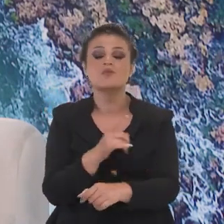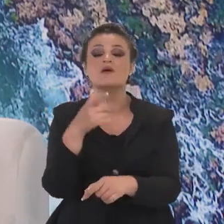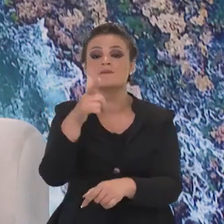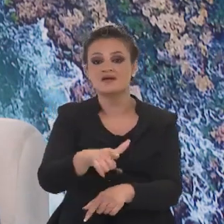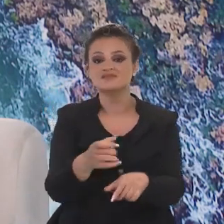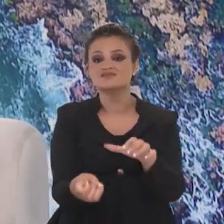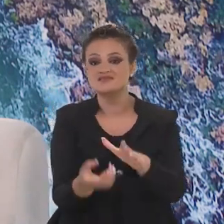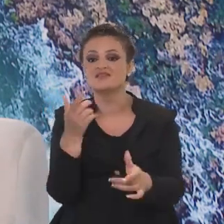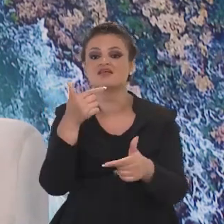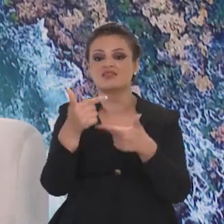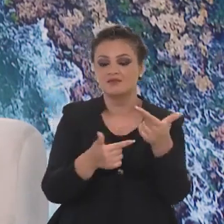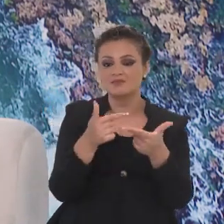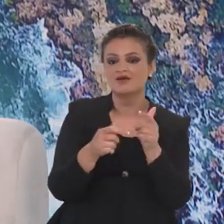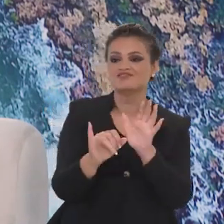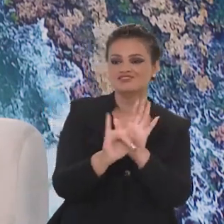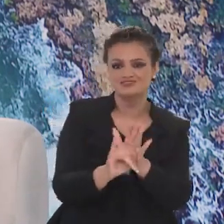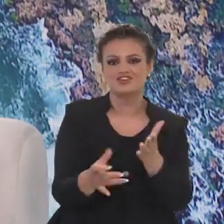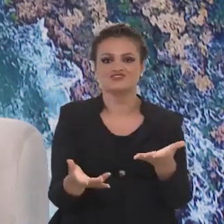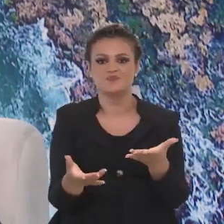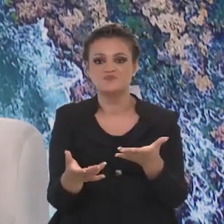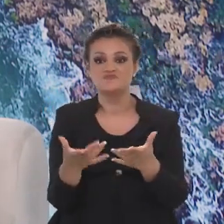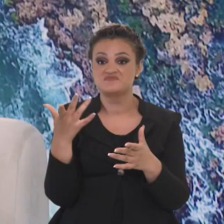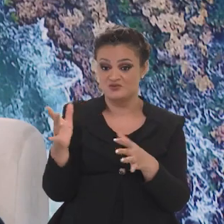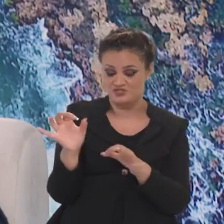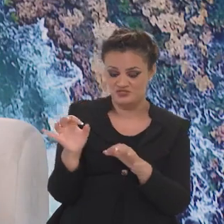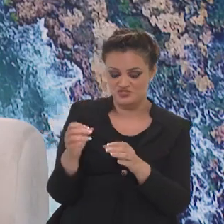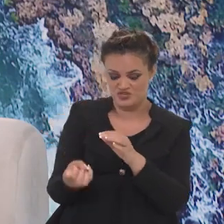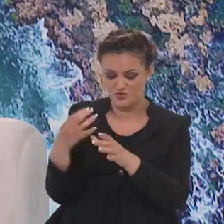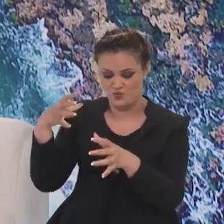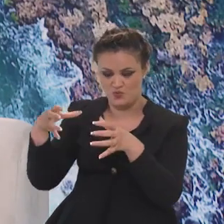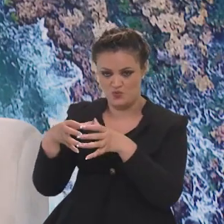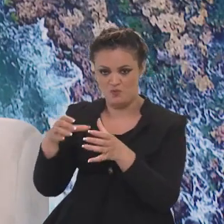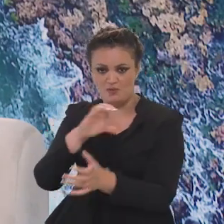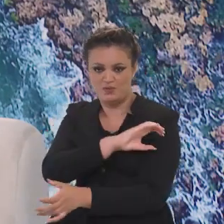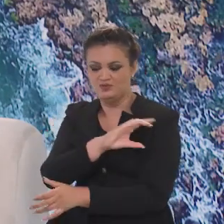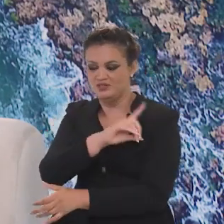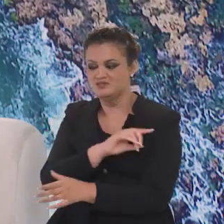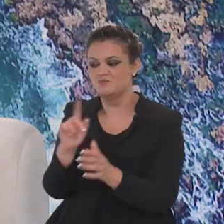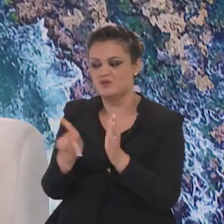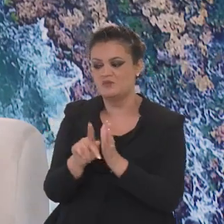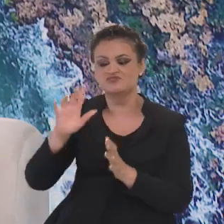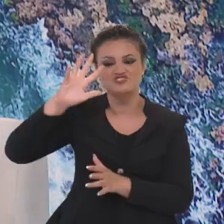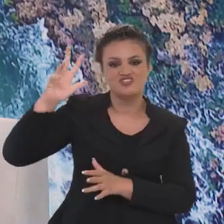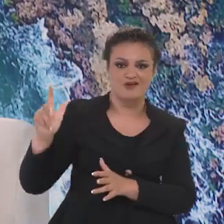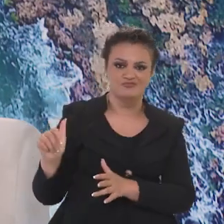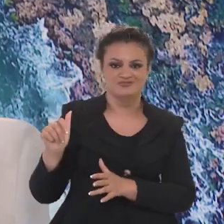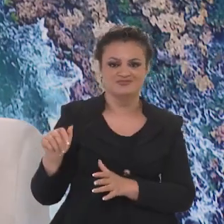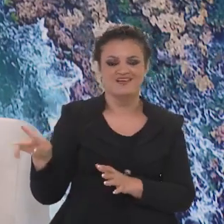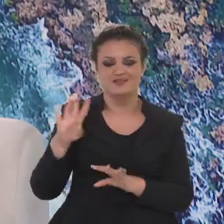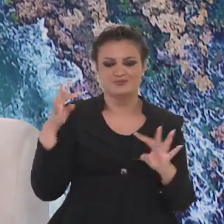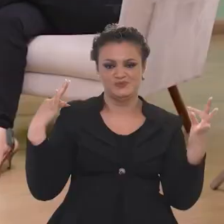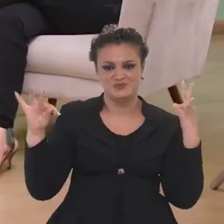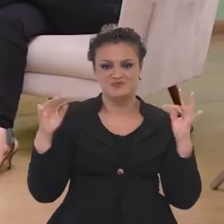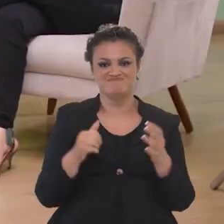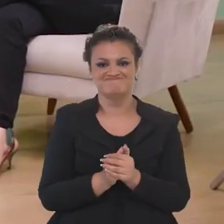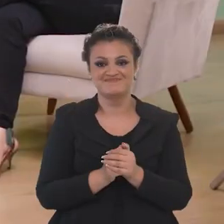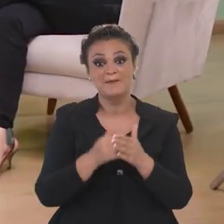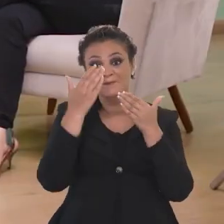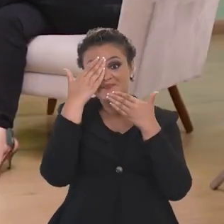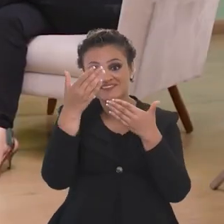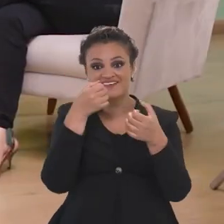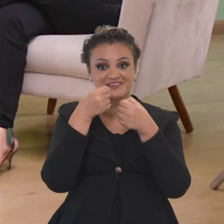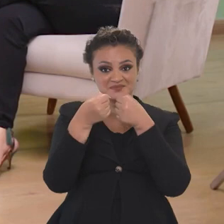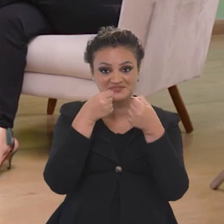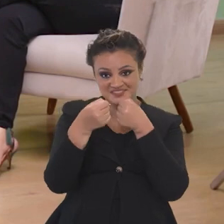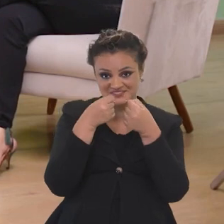geração de emprego, de construção de identidade. Então, a gente criou uma coordenação específica de afroturismo e que está dando um resultado incrível aqui. Presidente,